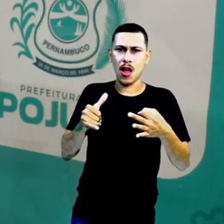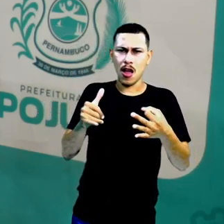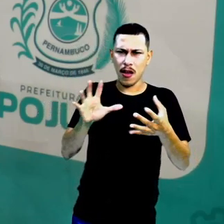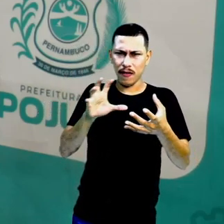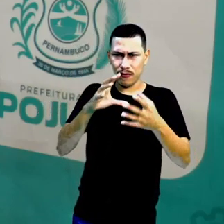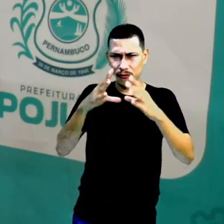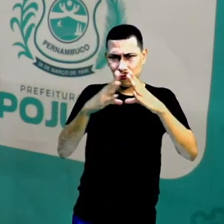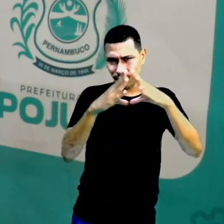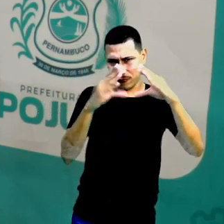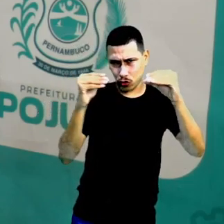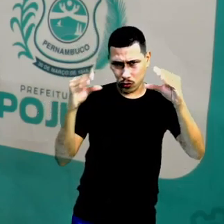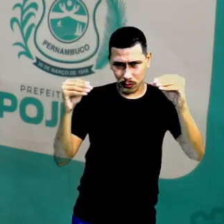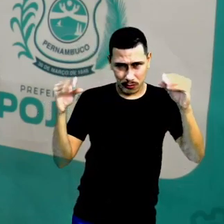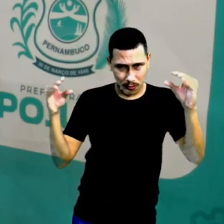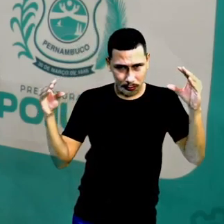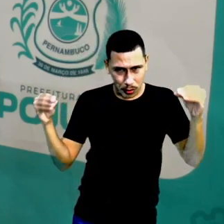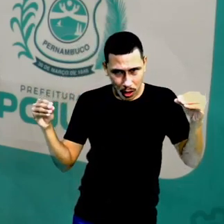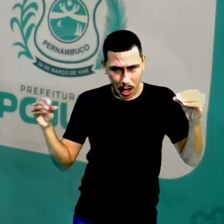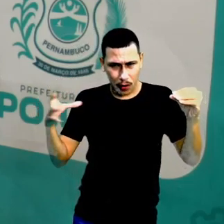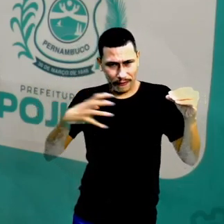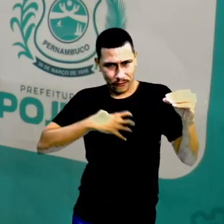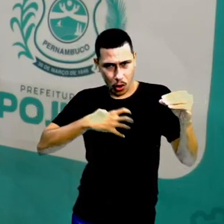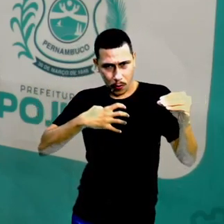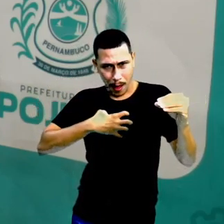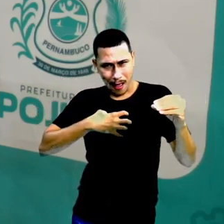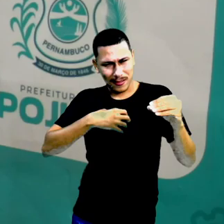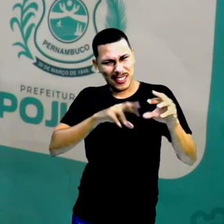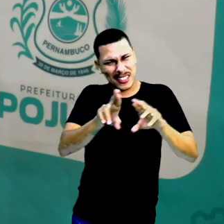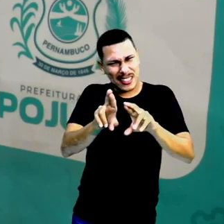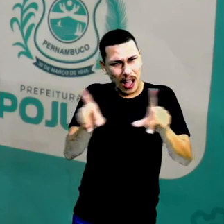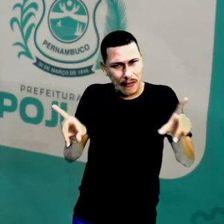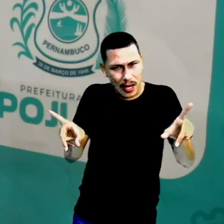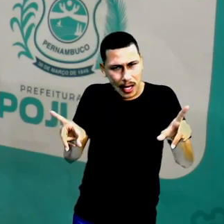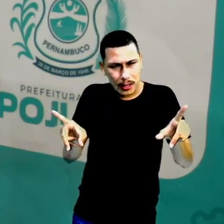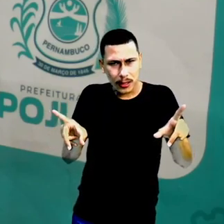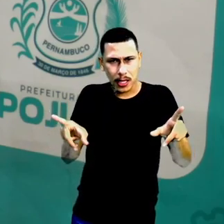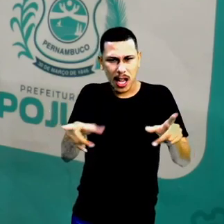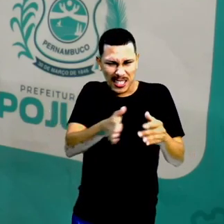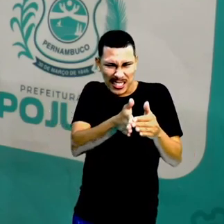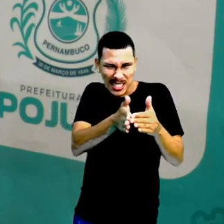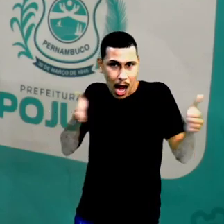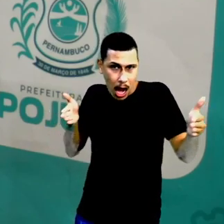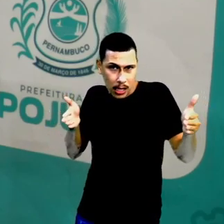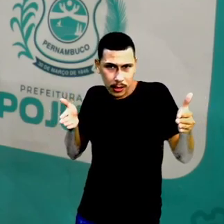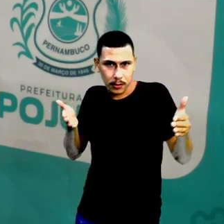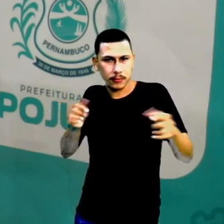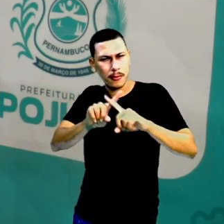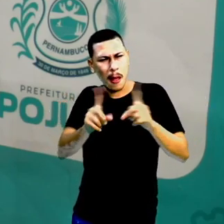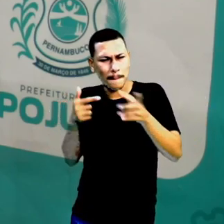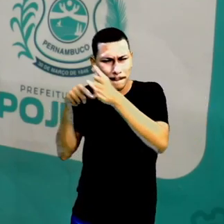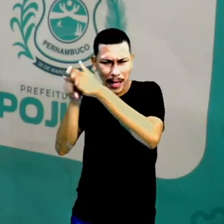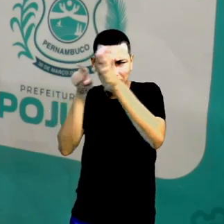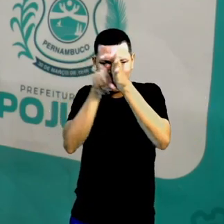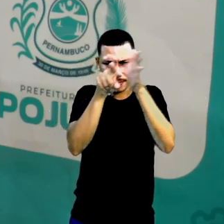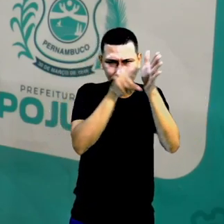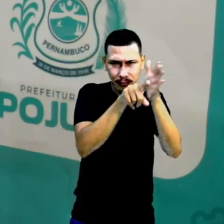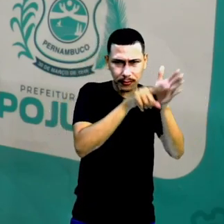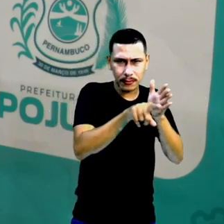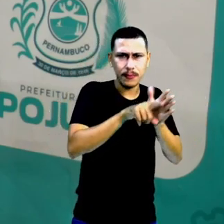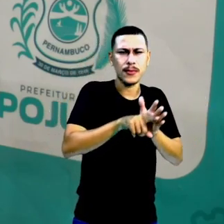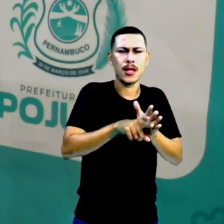formato, tinham outro jeito, tinham peças enormes. Com essas pesquisas, com essas transformações,